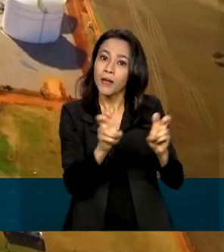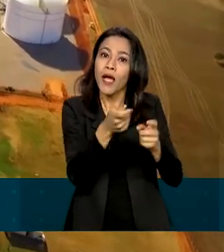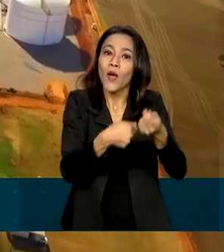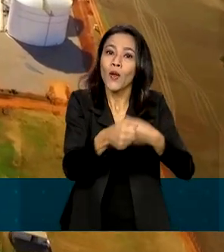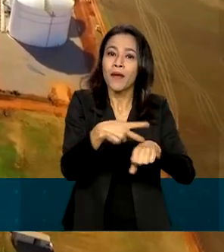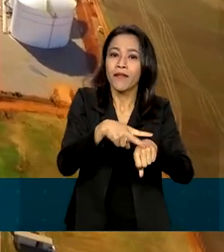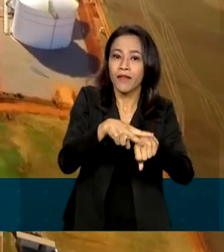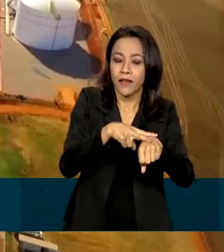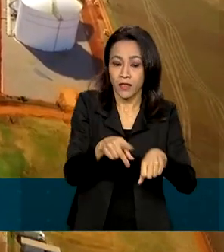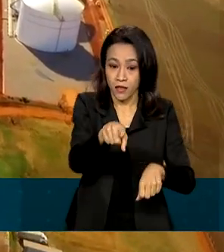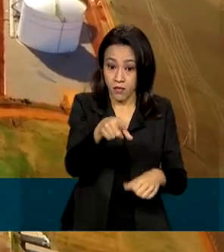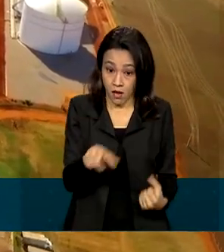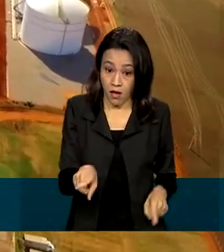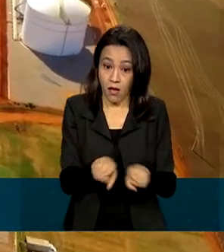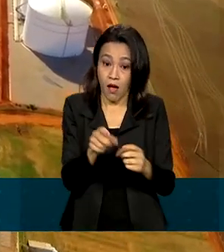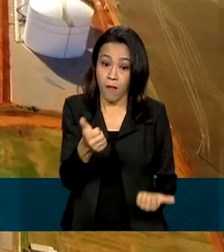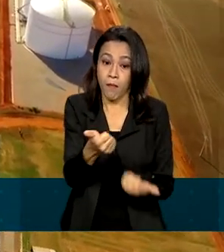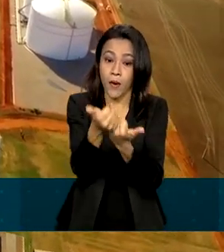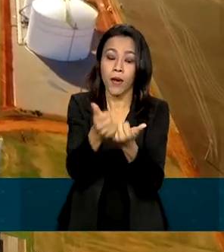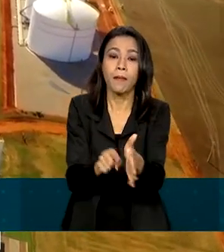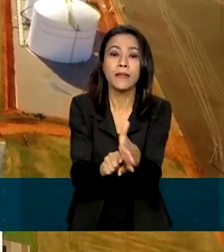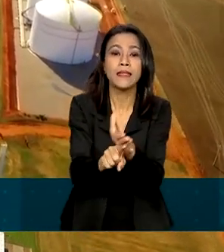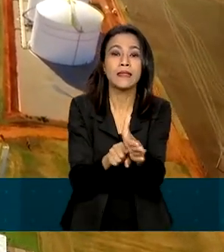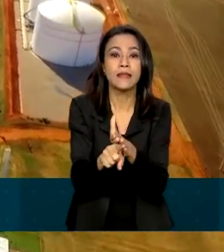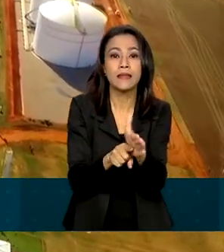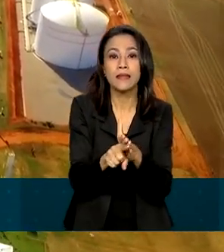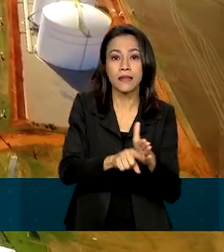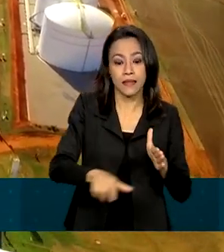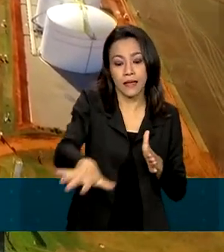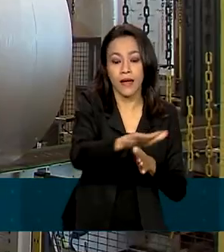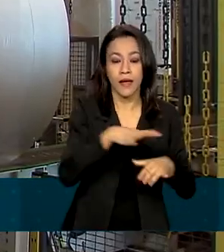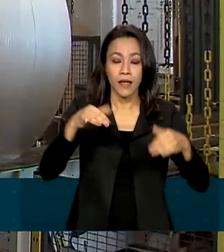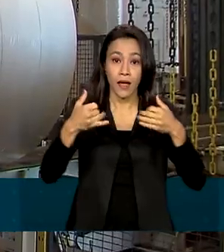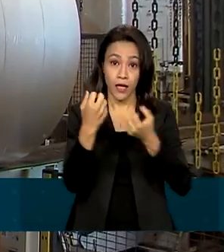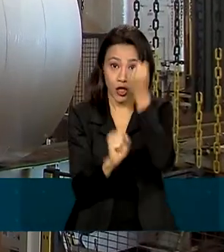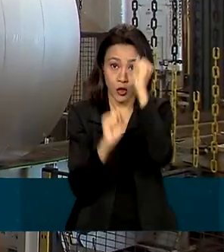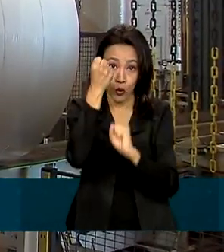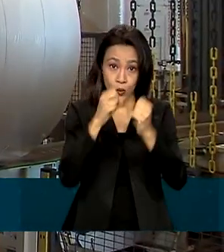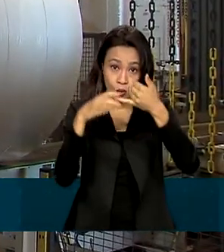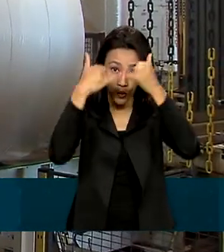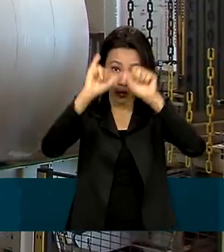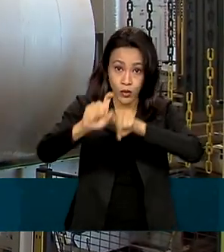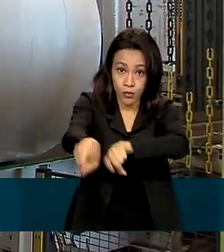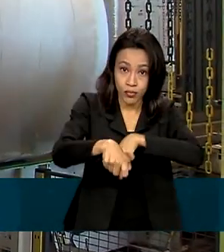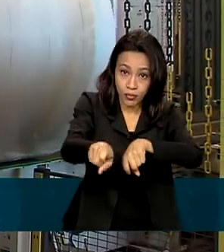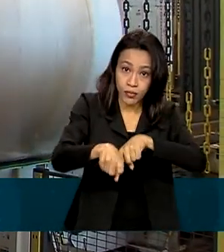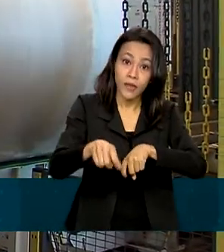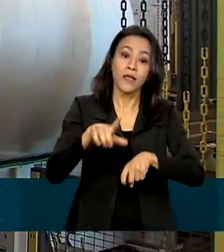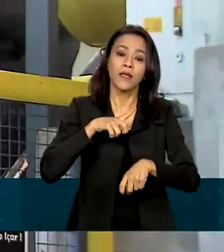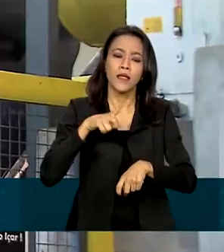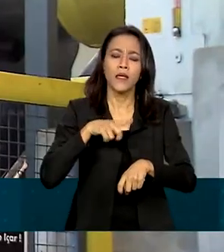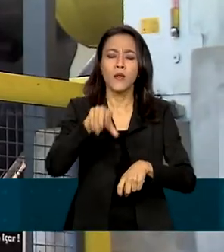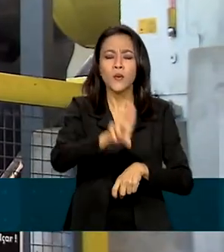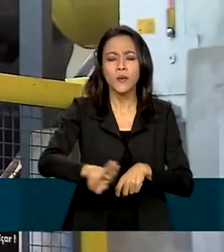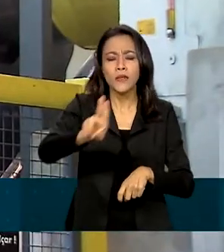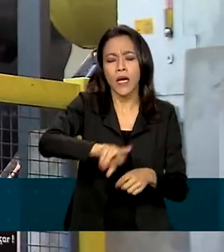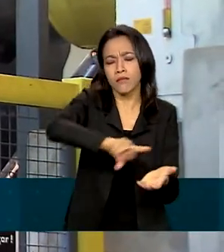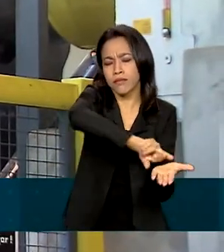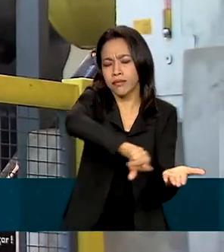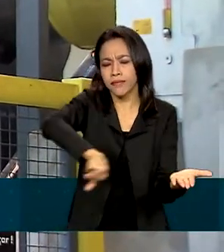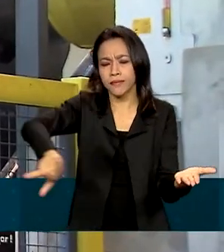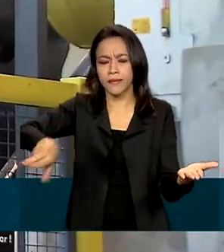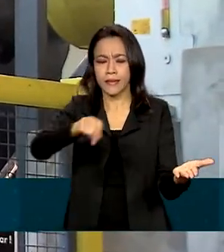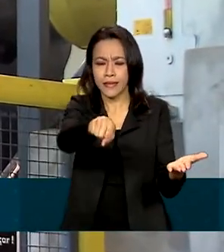apoia a pesquisa para ajudar na indústria agropecuária. O setor tem usado cada vez mais máquinas